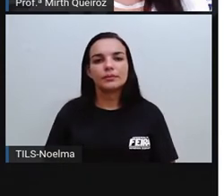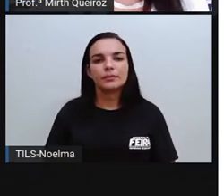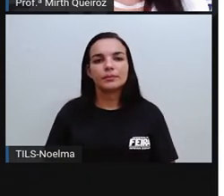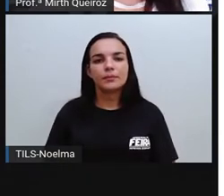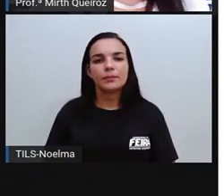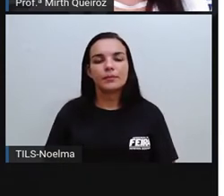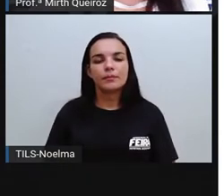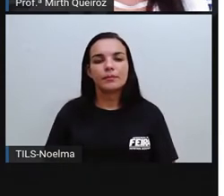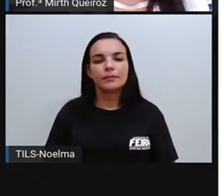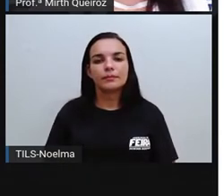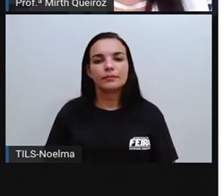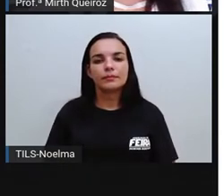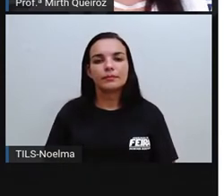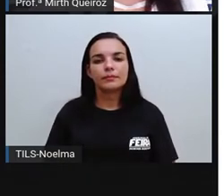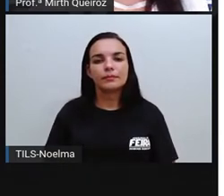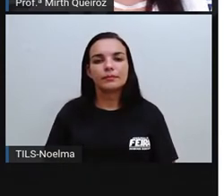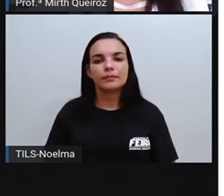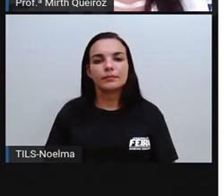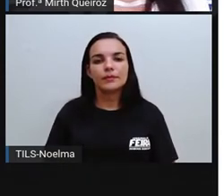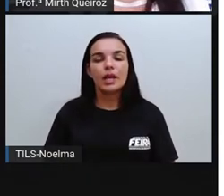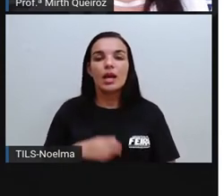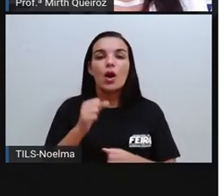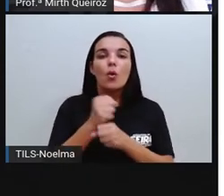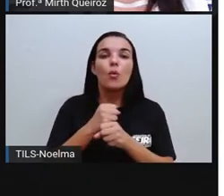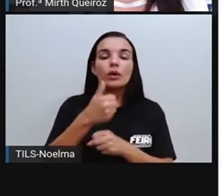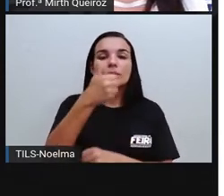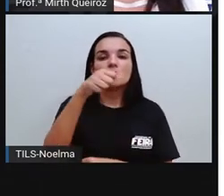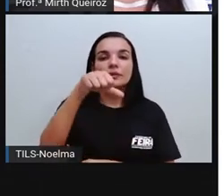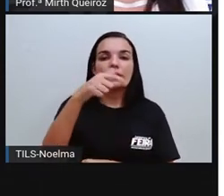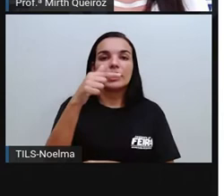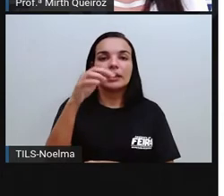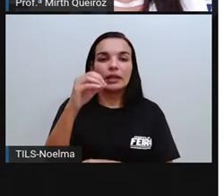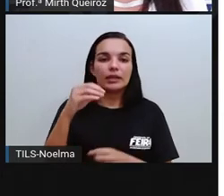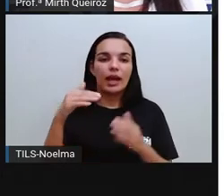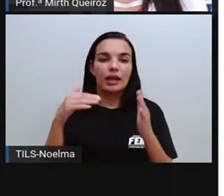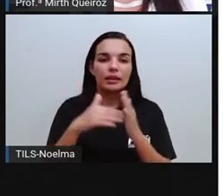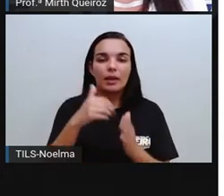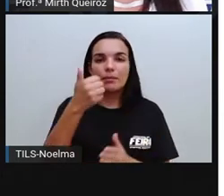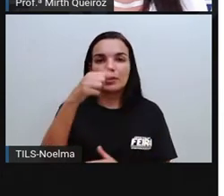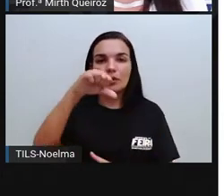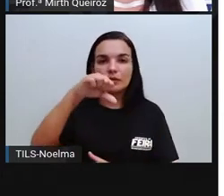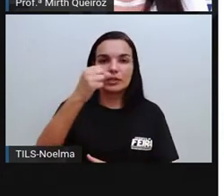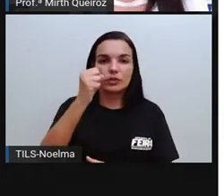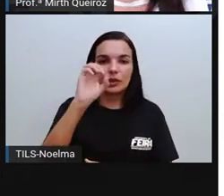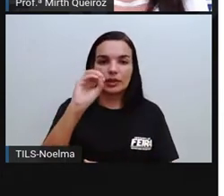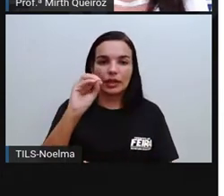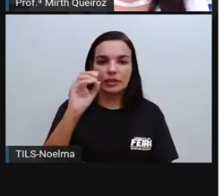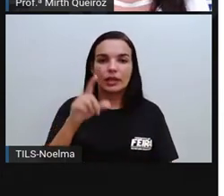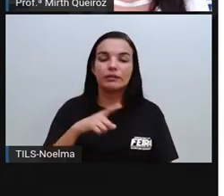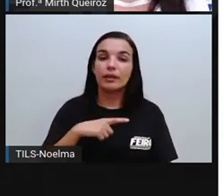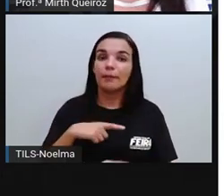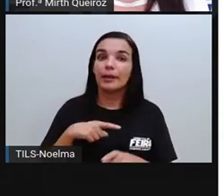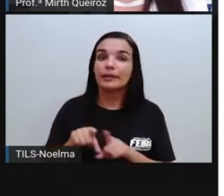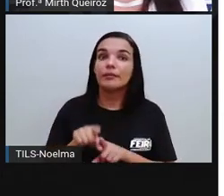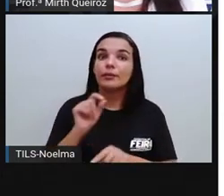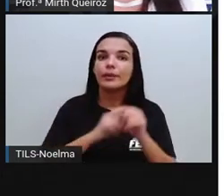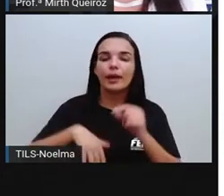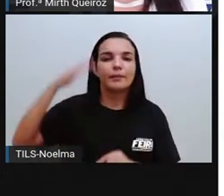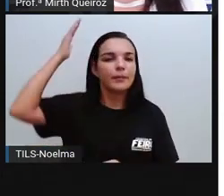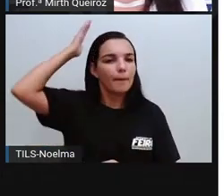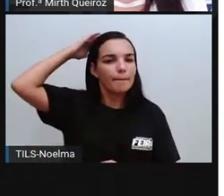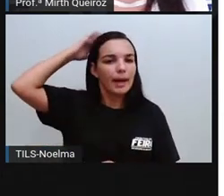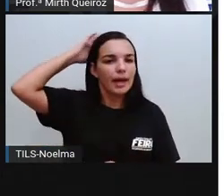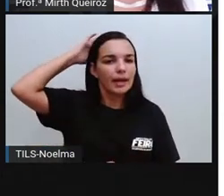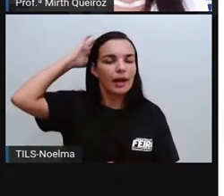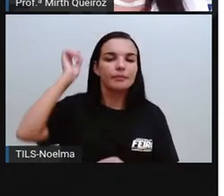montadoras, né? E em 1970 a 1980, houve a mineração no Pará,